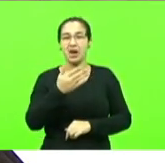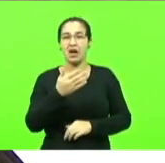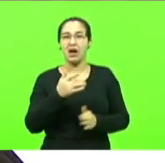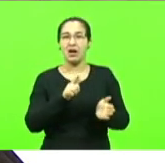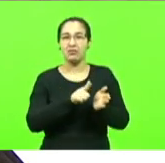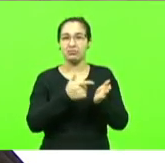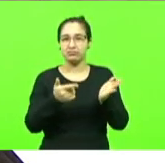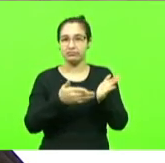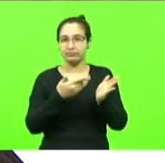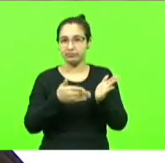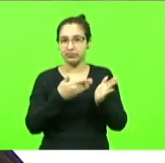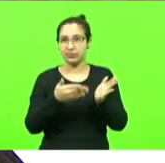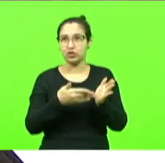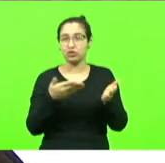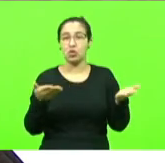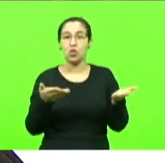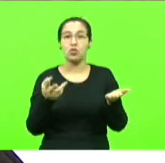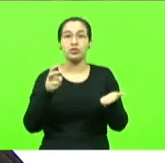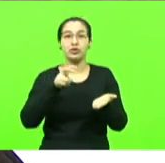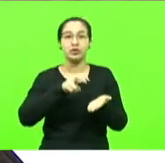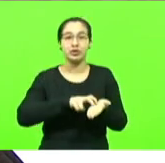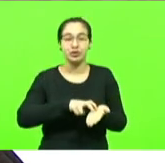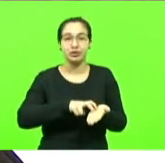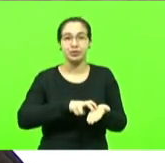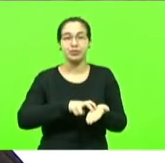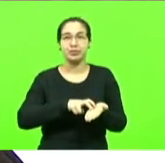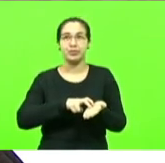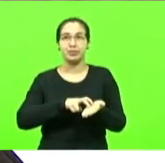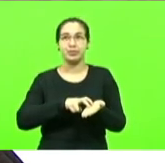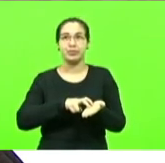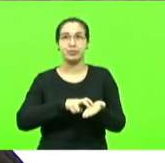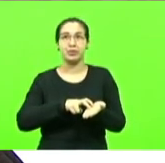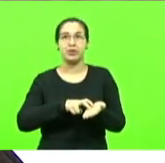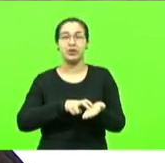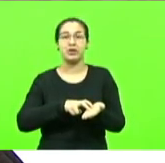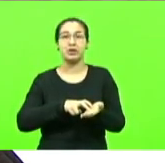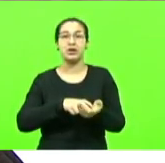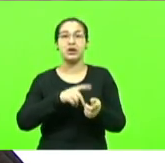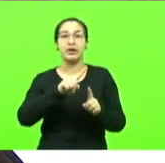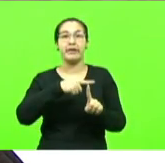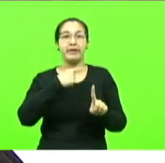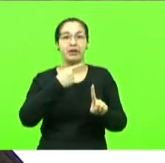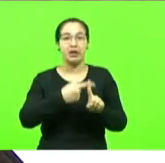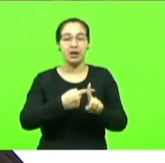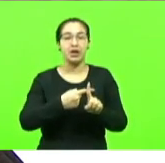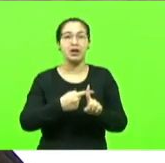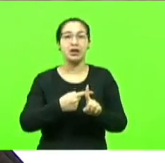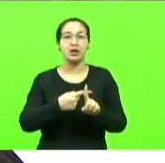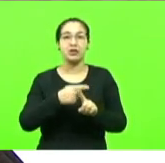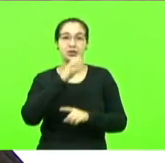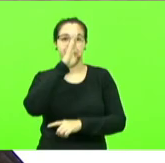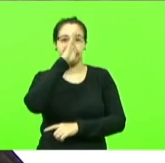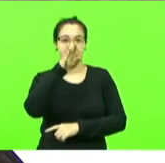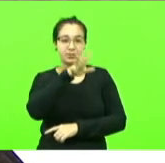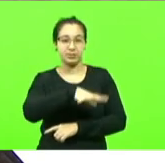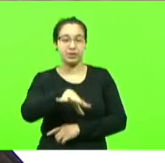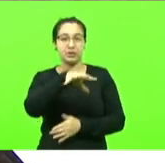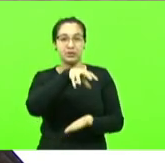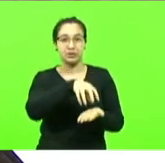Mags Topassoli hoje de manhã as igrejas principais igrejas do centro da cidade